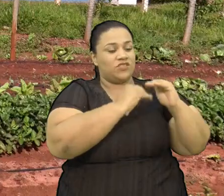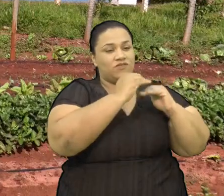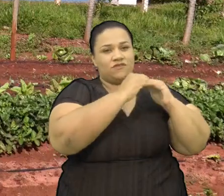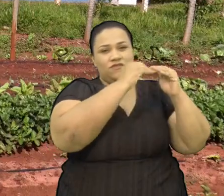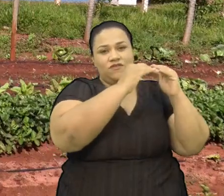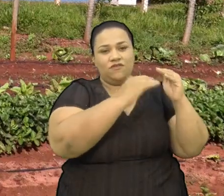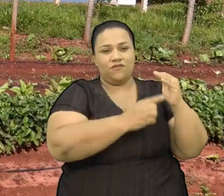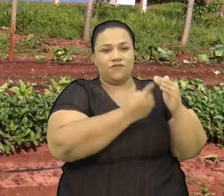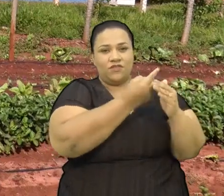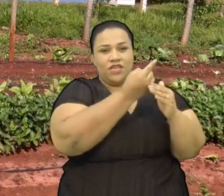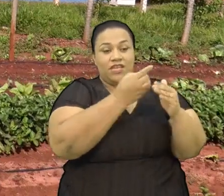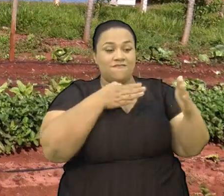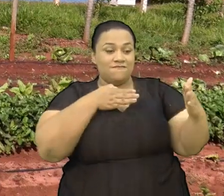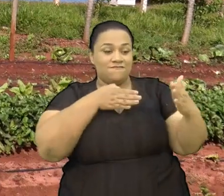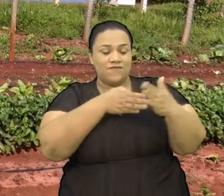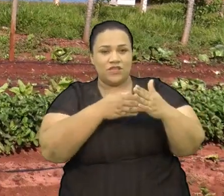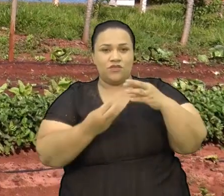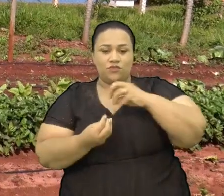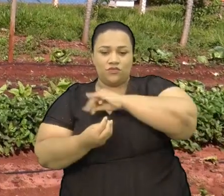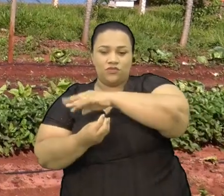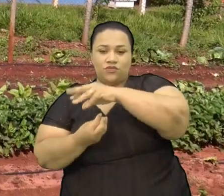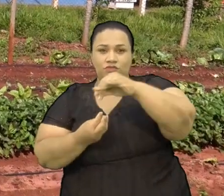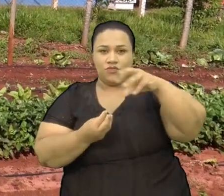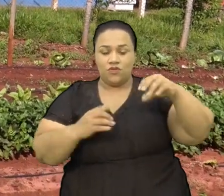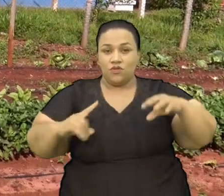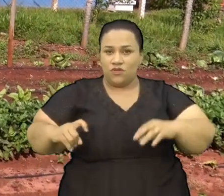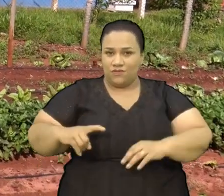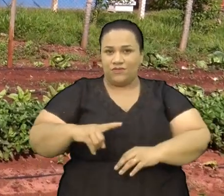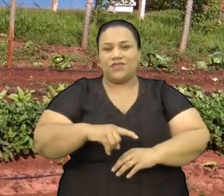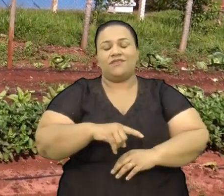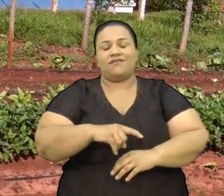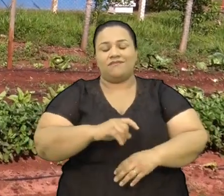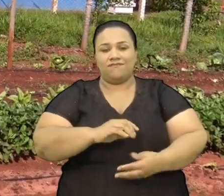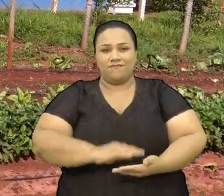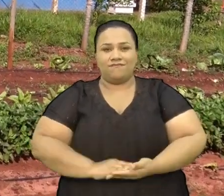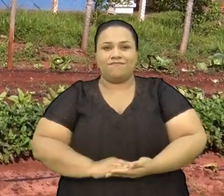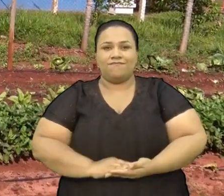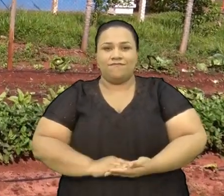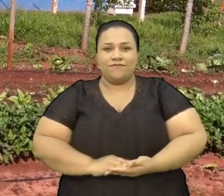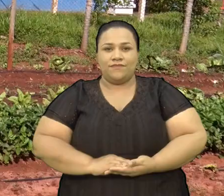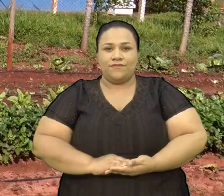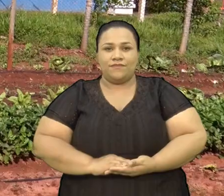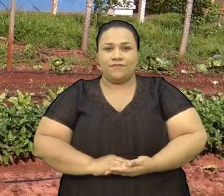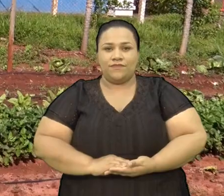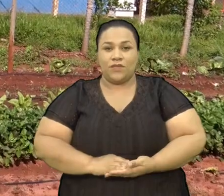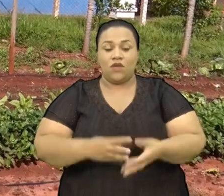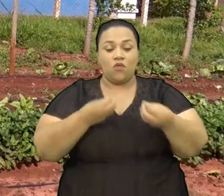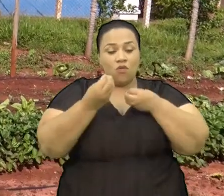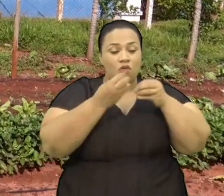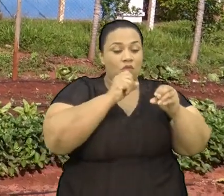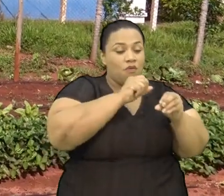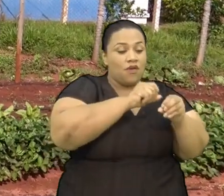a proliferação de fungos e bactérias E que vão atacar ela E a maneira como é plantado ela também Ela